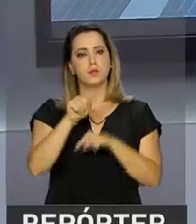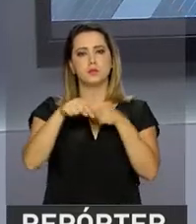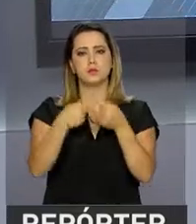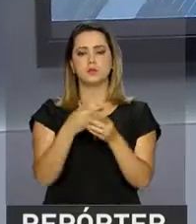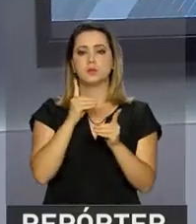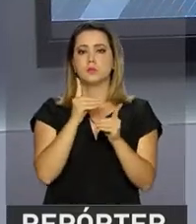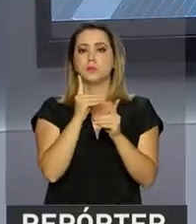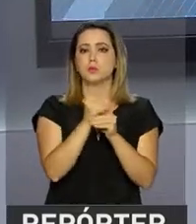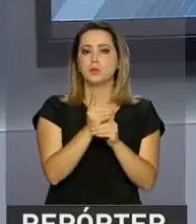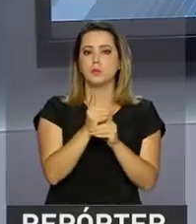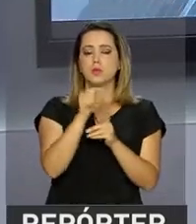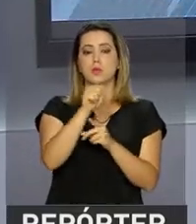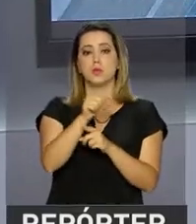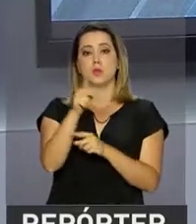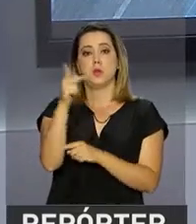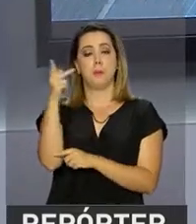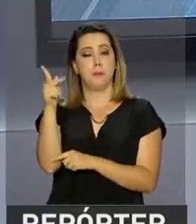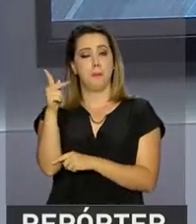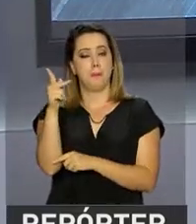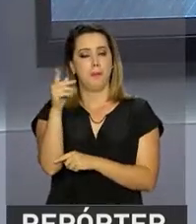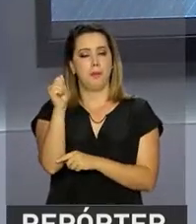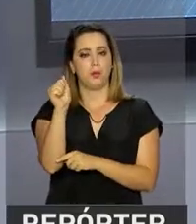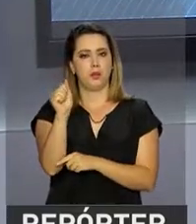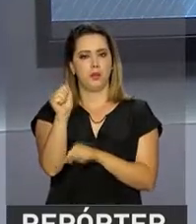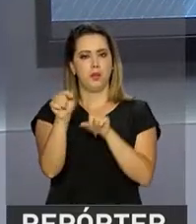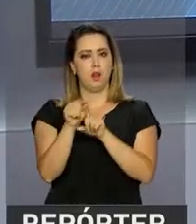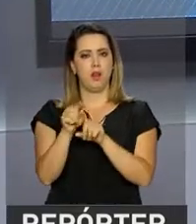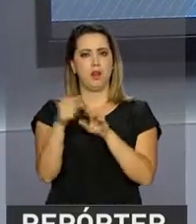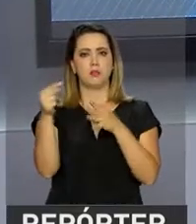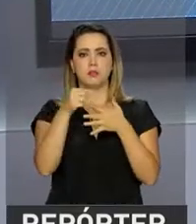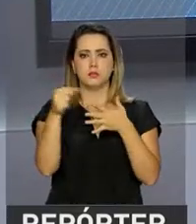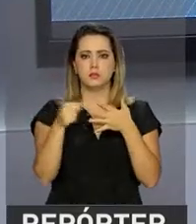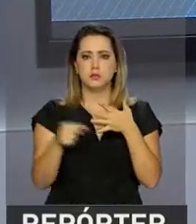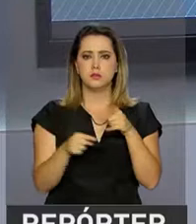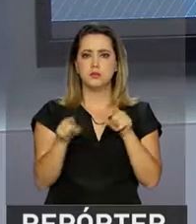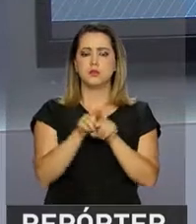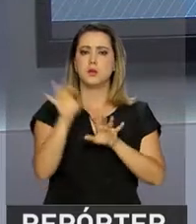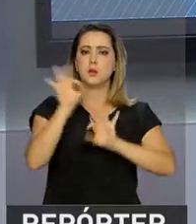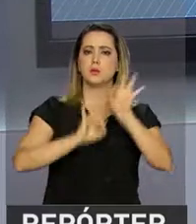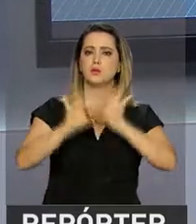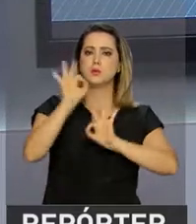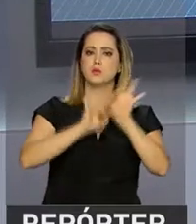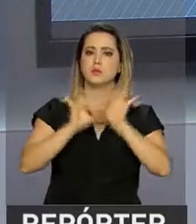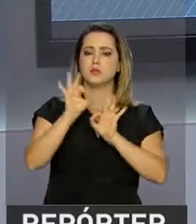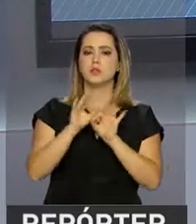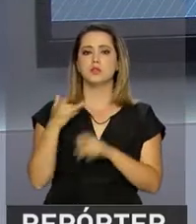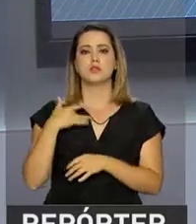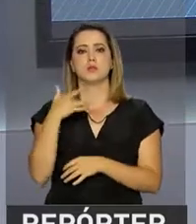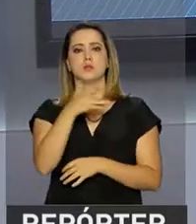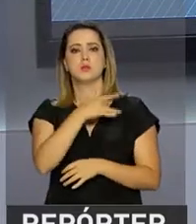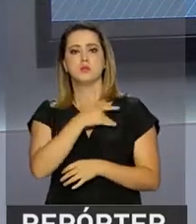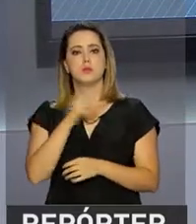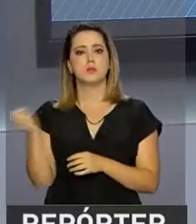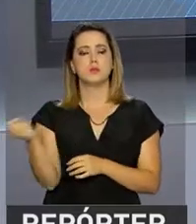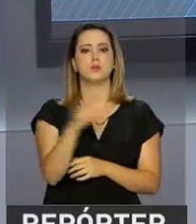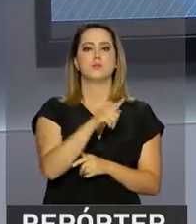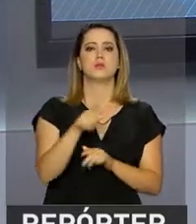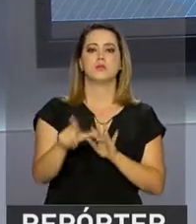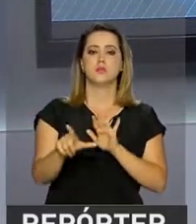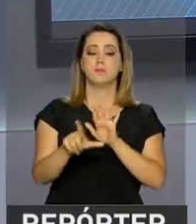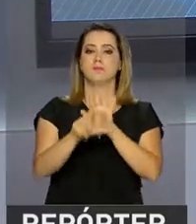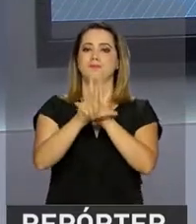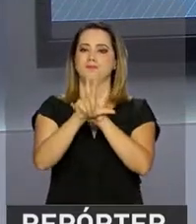durante o encontro em Porto Alegre, que traçou, tratou, das mudanças planejadas para a área de saúde com a